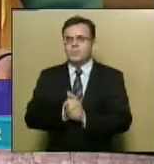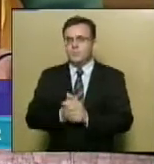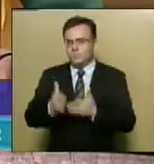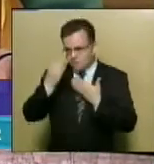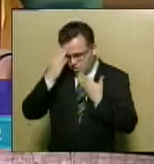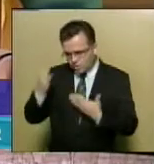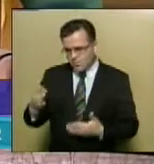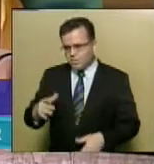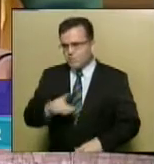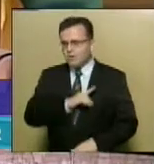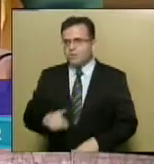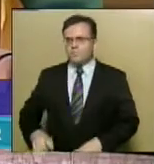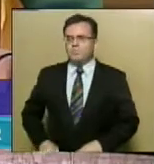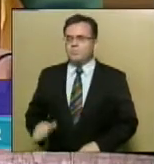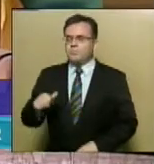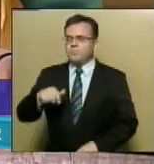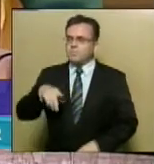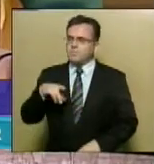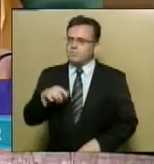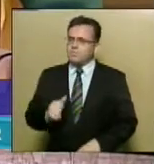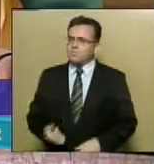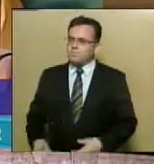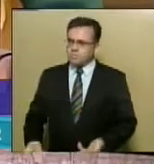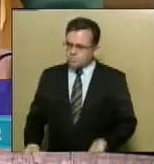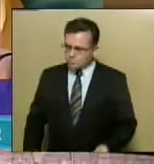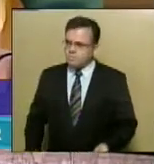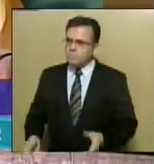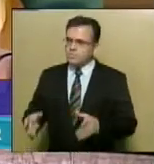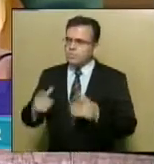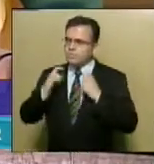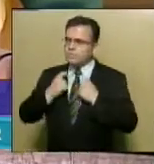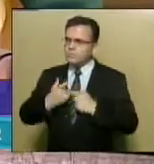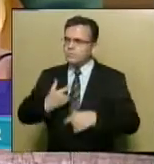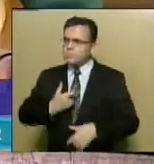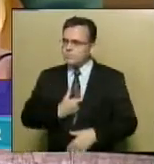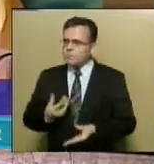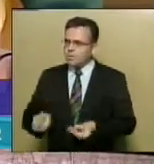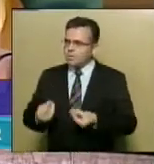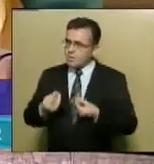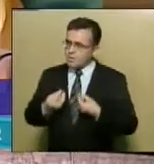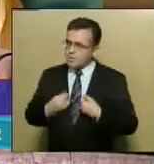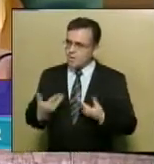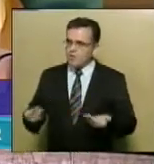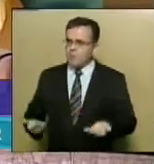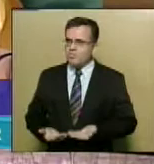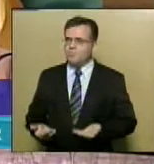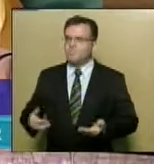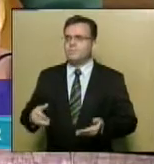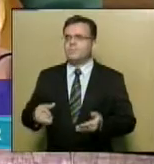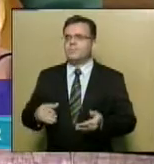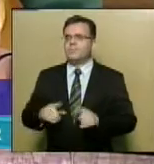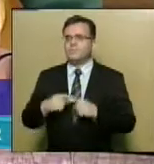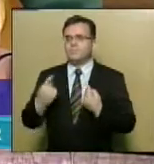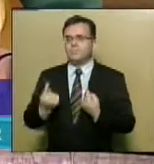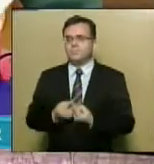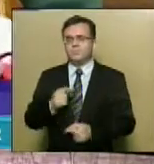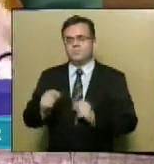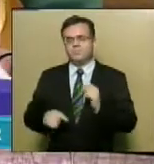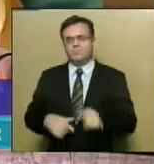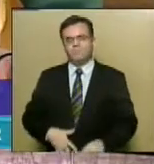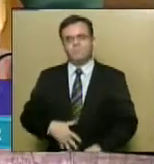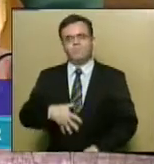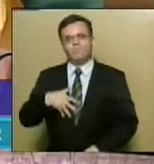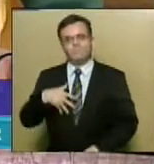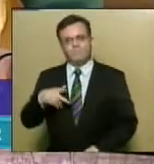Ana Lúcia, representante da Comissão de Direitos Humanos da Assembleia Legislativa de Sergipe, na presente sessão, pela honraria da